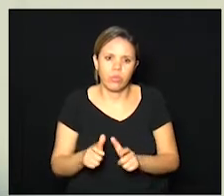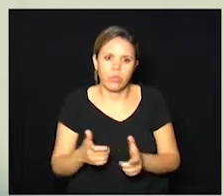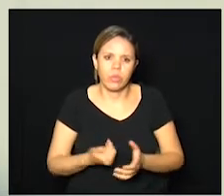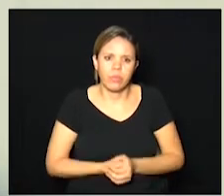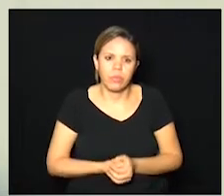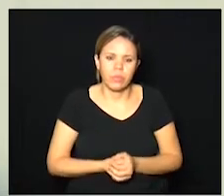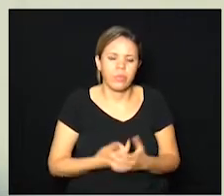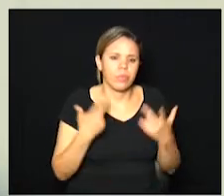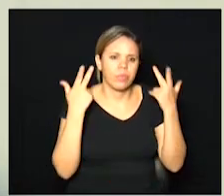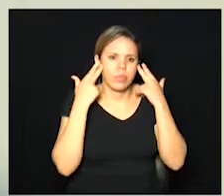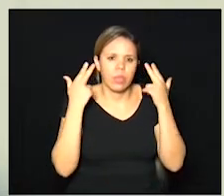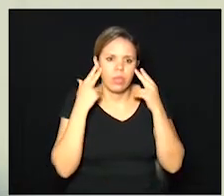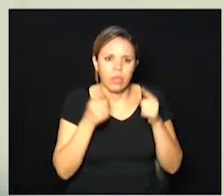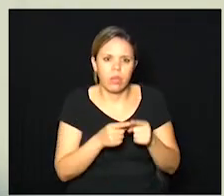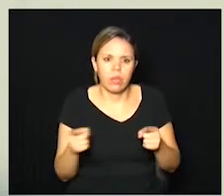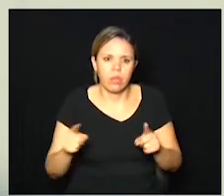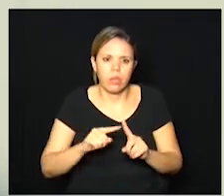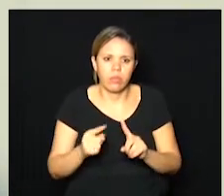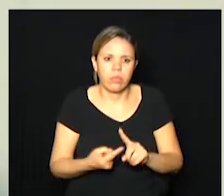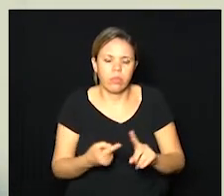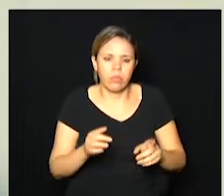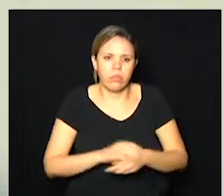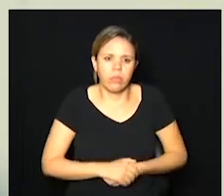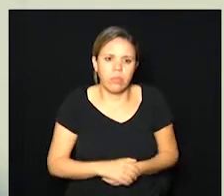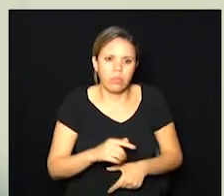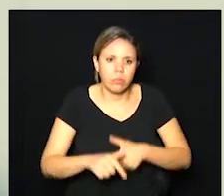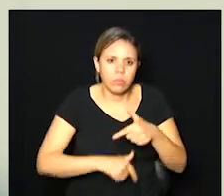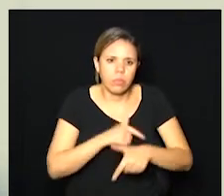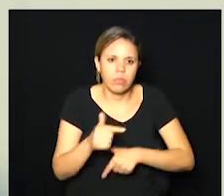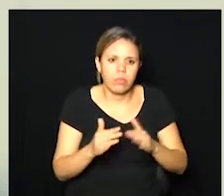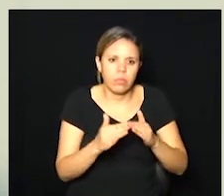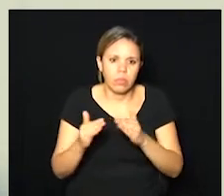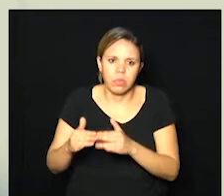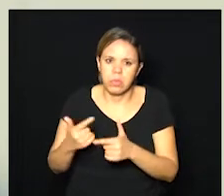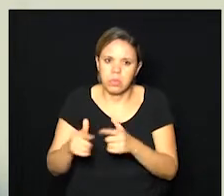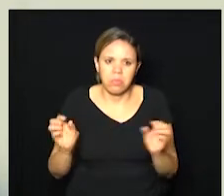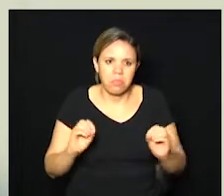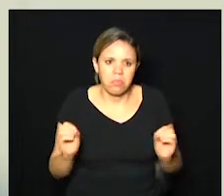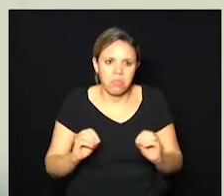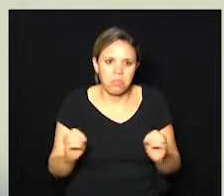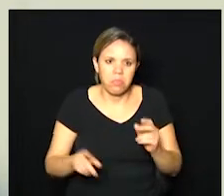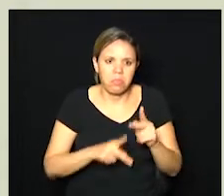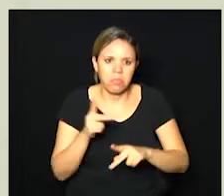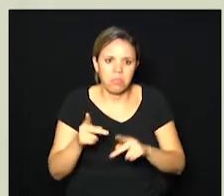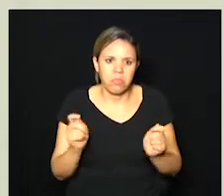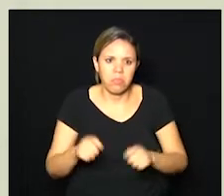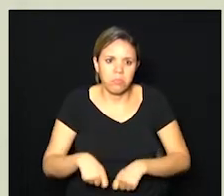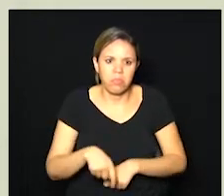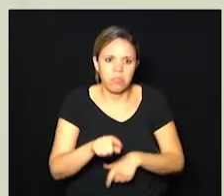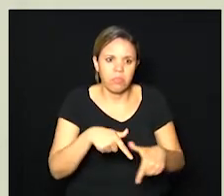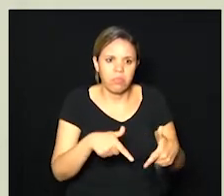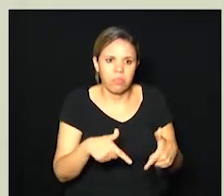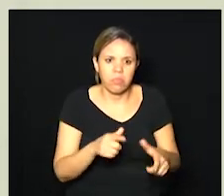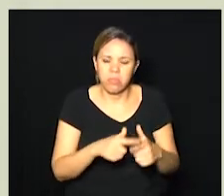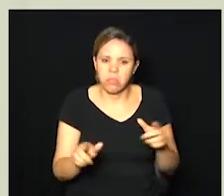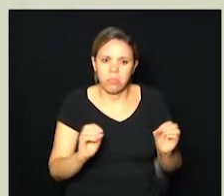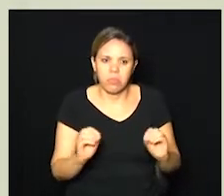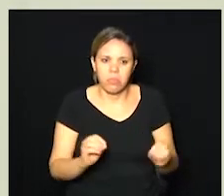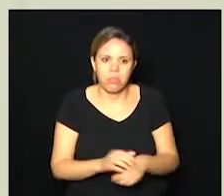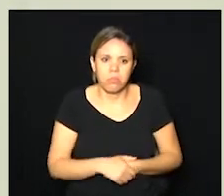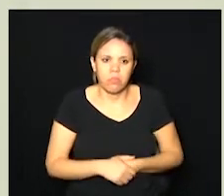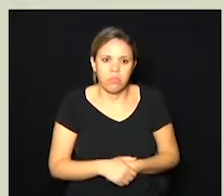que é natural durante a gravidez então o trabalho em casa não tem problema nenhum a pessoa pode trabalhar sem nenhum problema